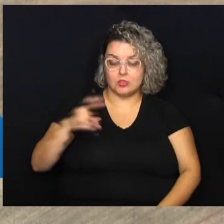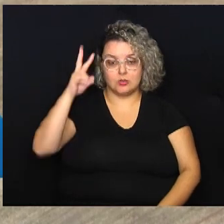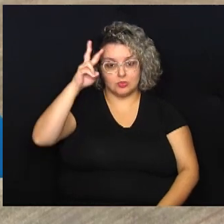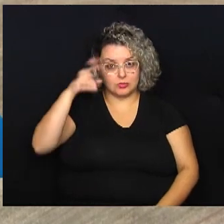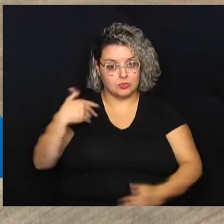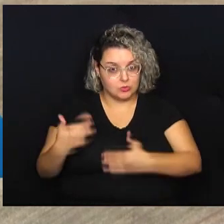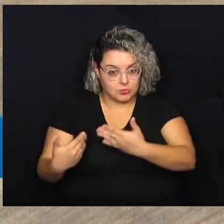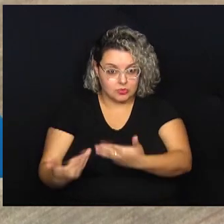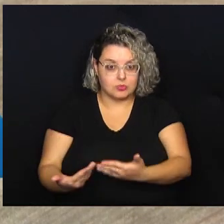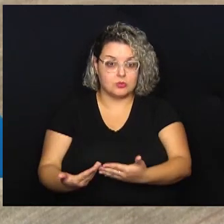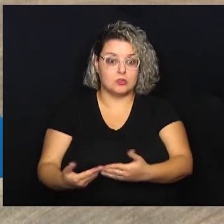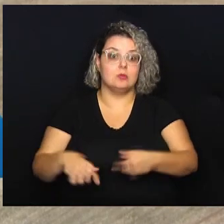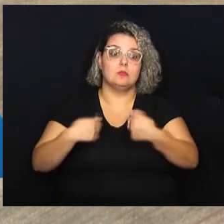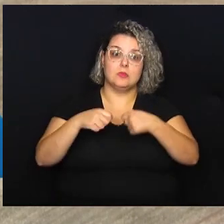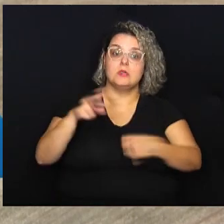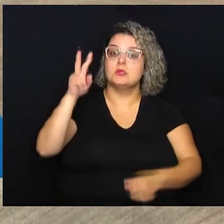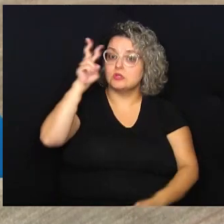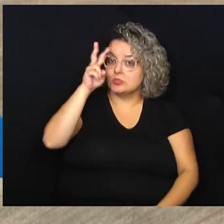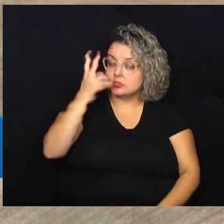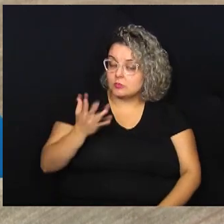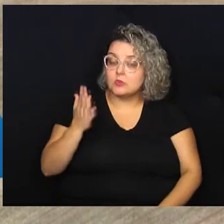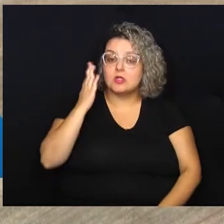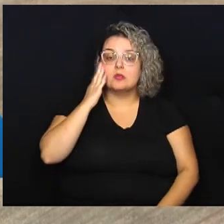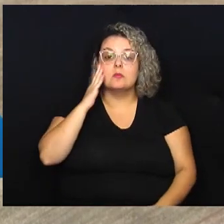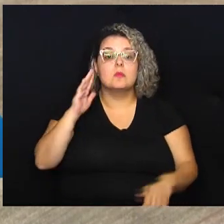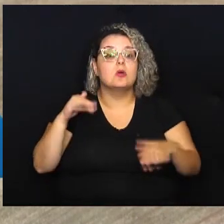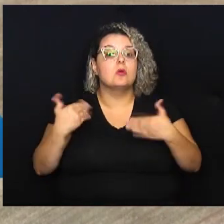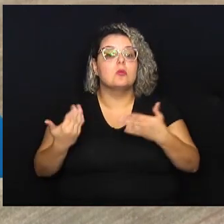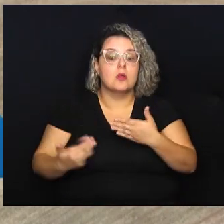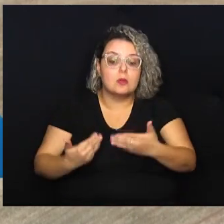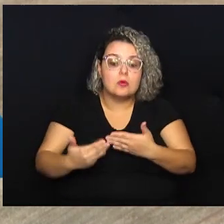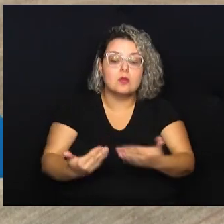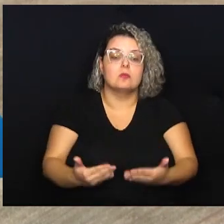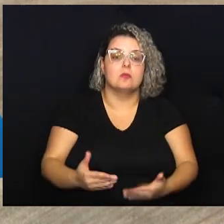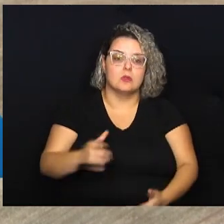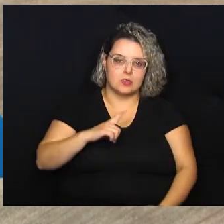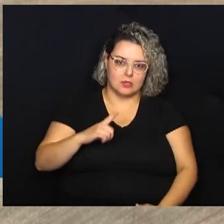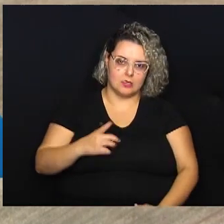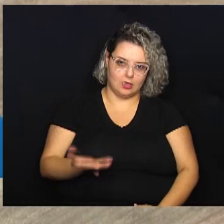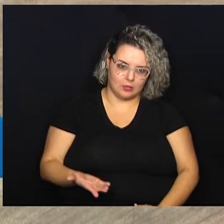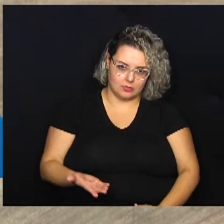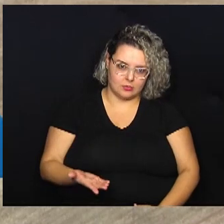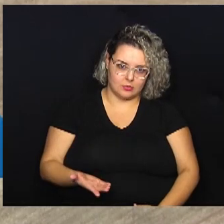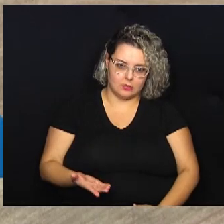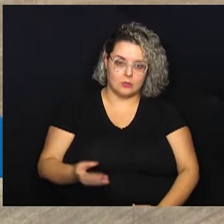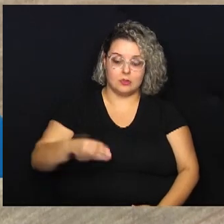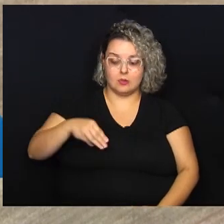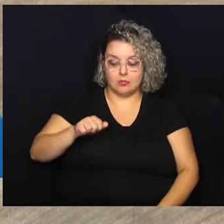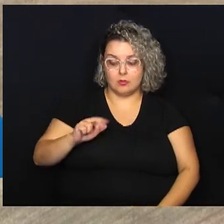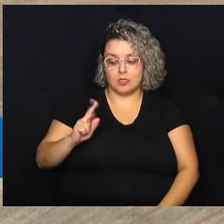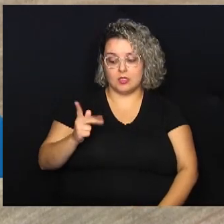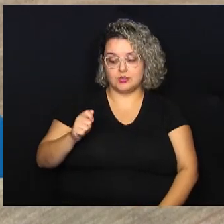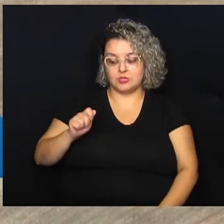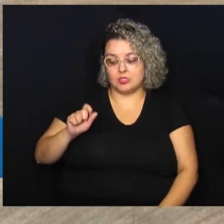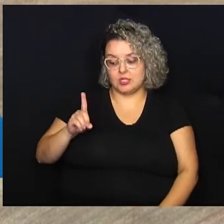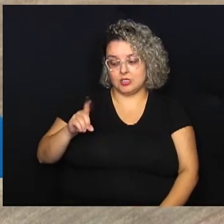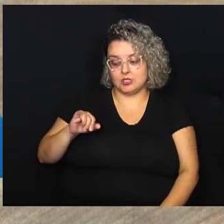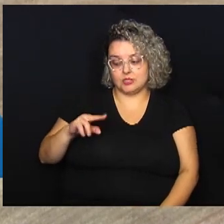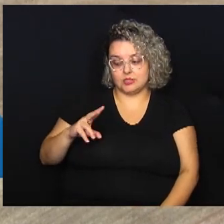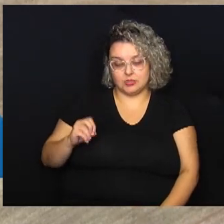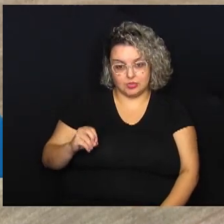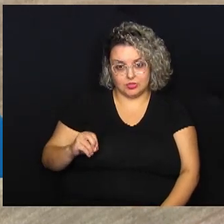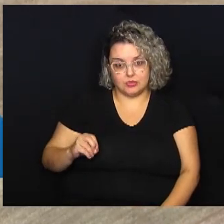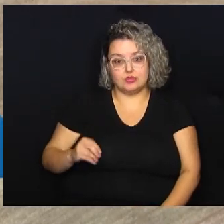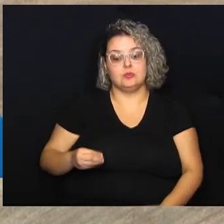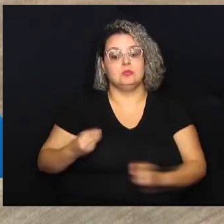história, a gente precisa lembrar para a gente saber quais foram os passos que foram dados. Então, o Machadinho, ele conseguiu avançar muito de criar um